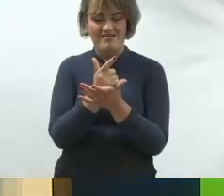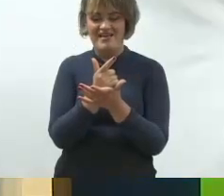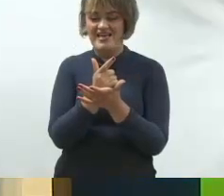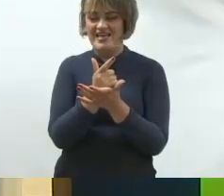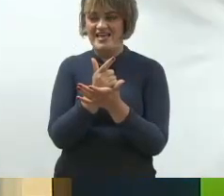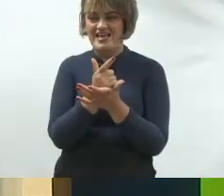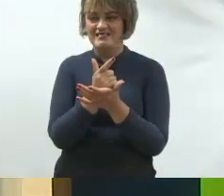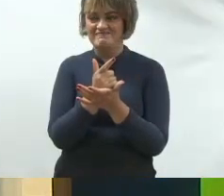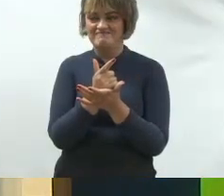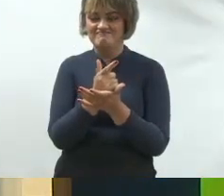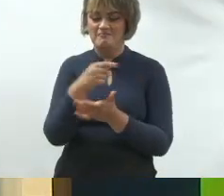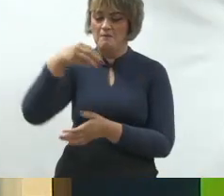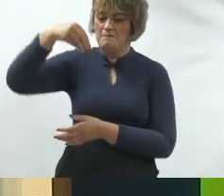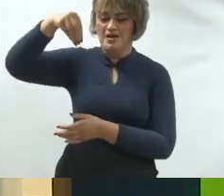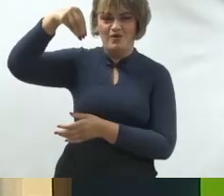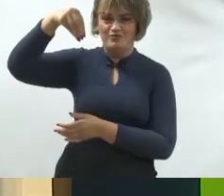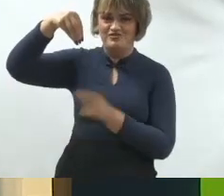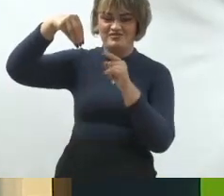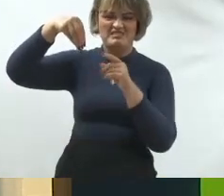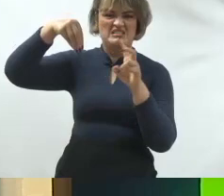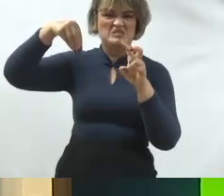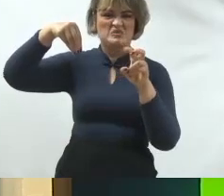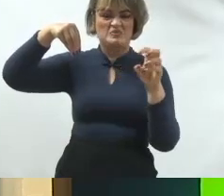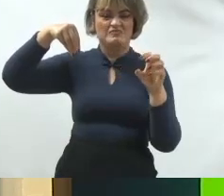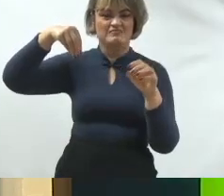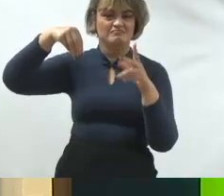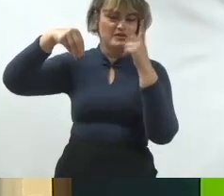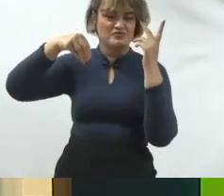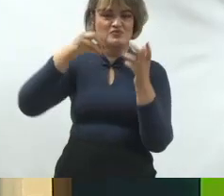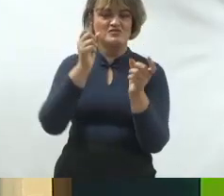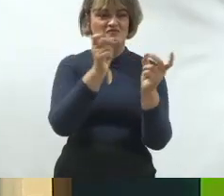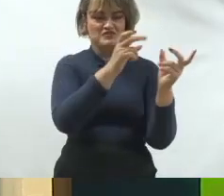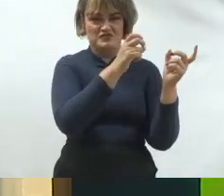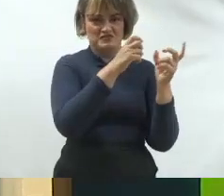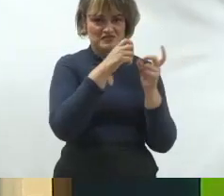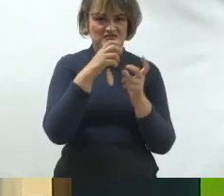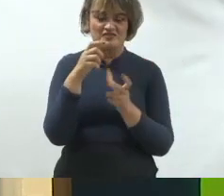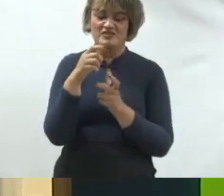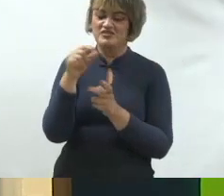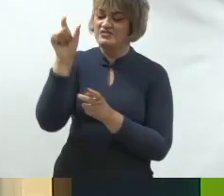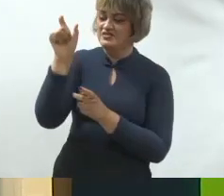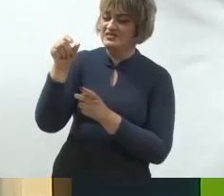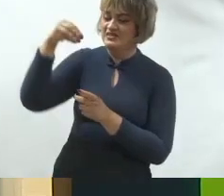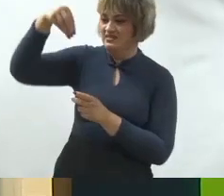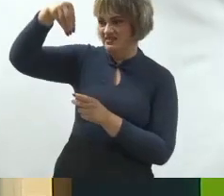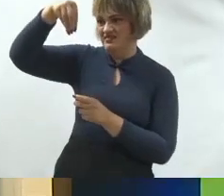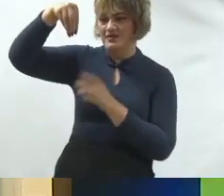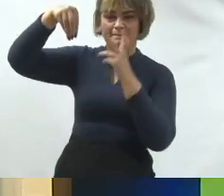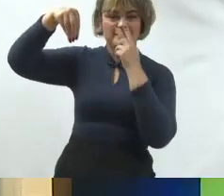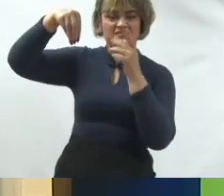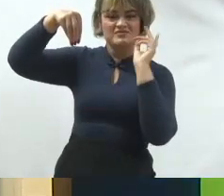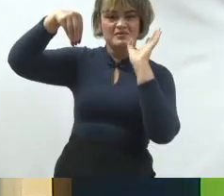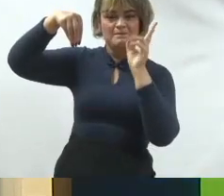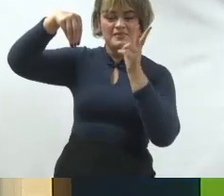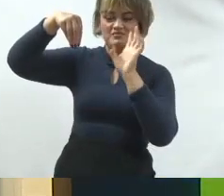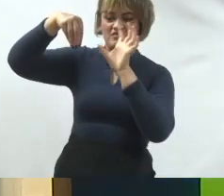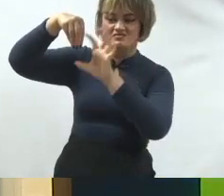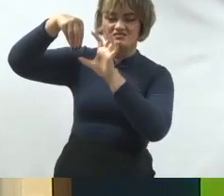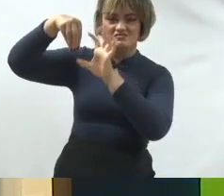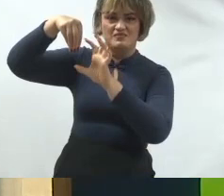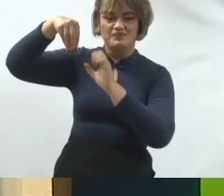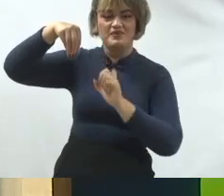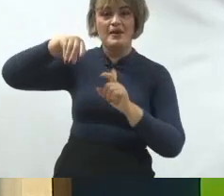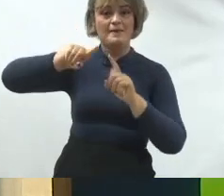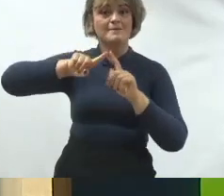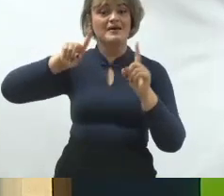50, 100 pessoas, ela está pasteurizando a sua imagem dentro de uma campanha eleitoral. O que a gente quer